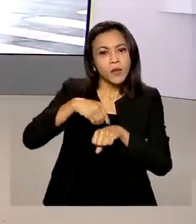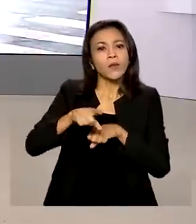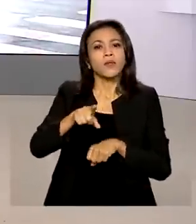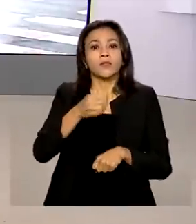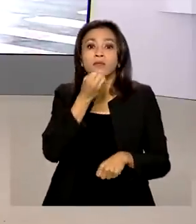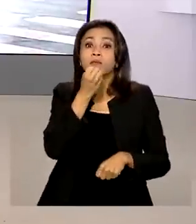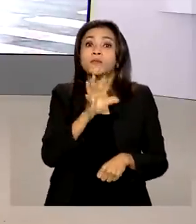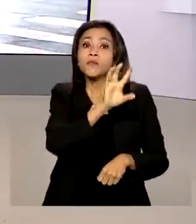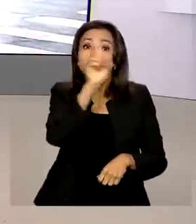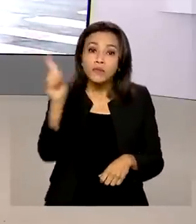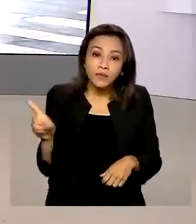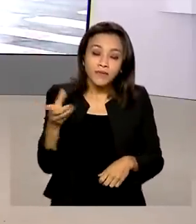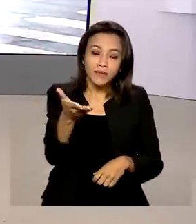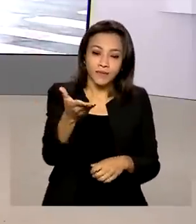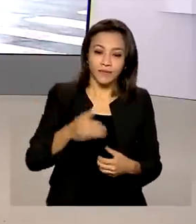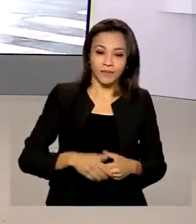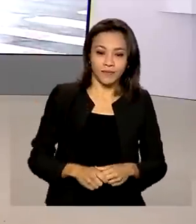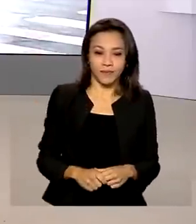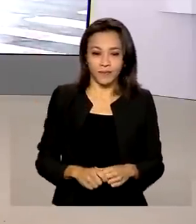dia, Tiago.